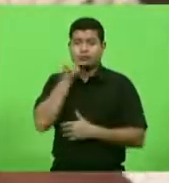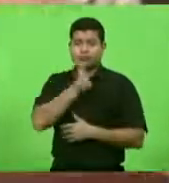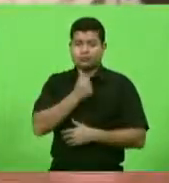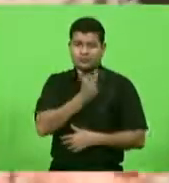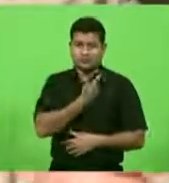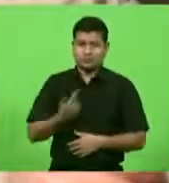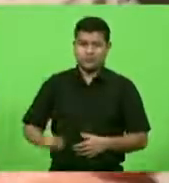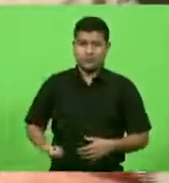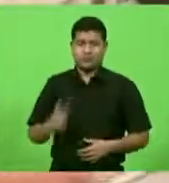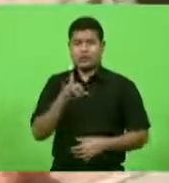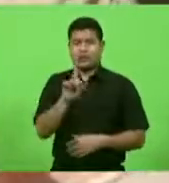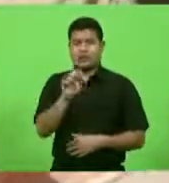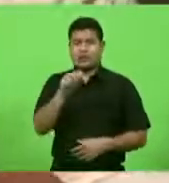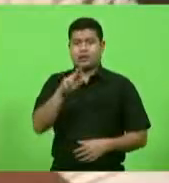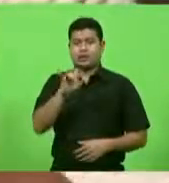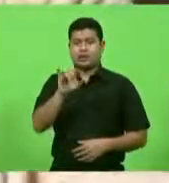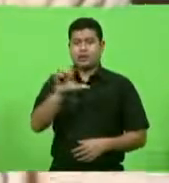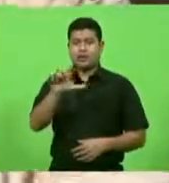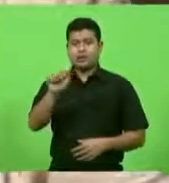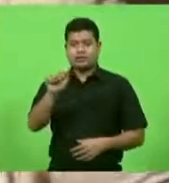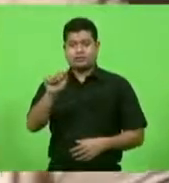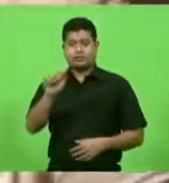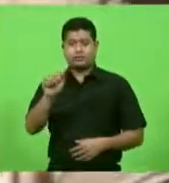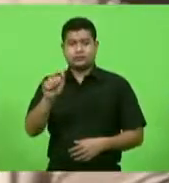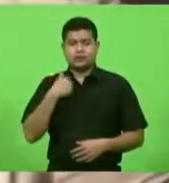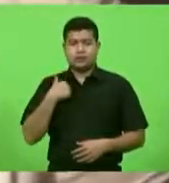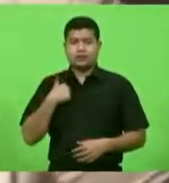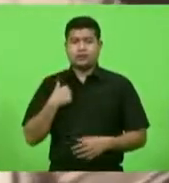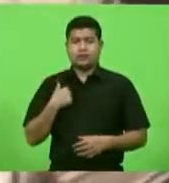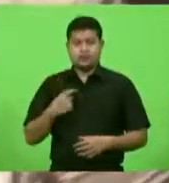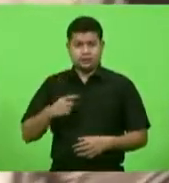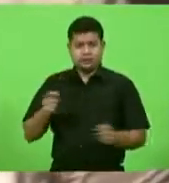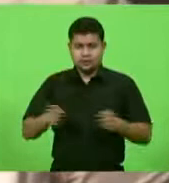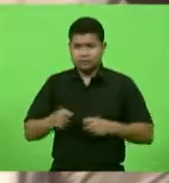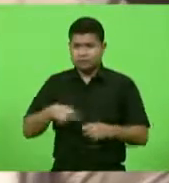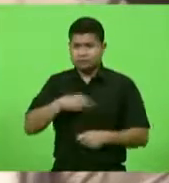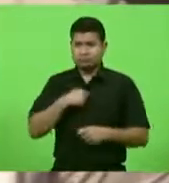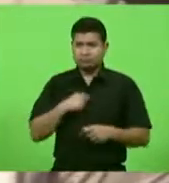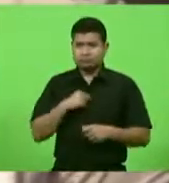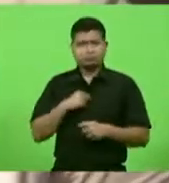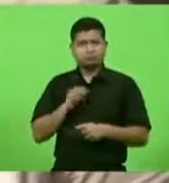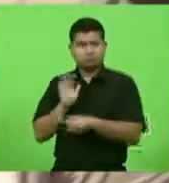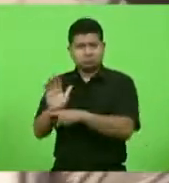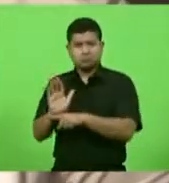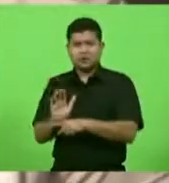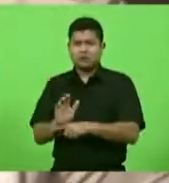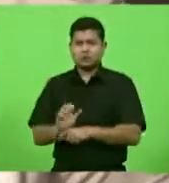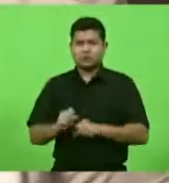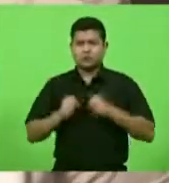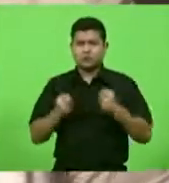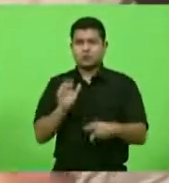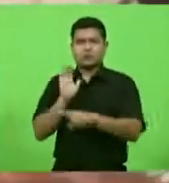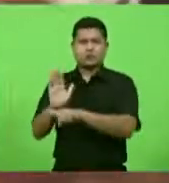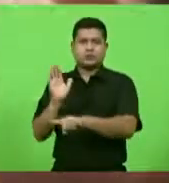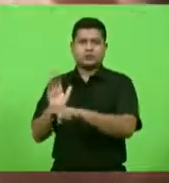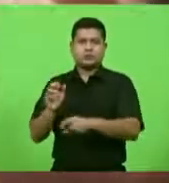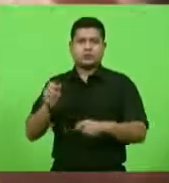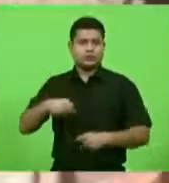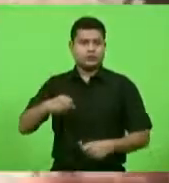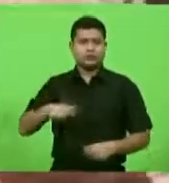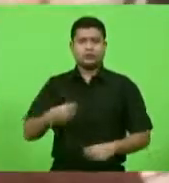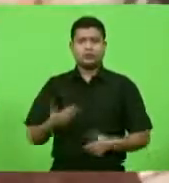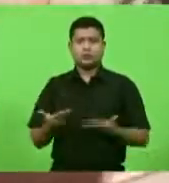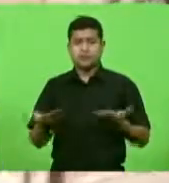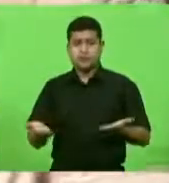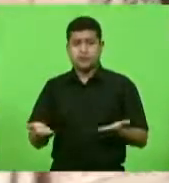Daniela no que for possível no que foi importante para o estado de Santa Catarina a nossa voz continua sendo no